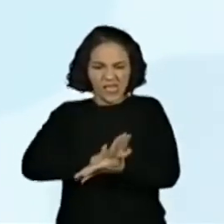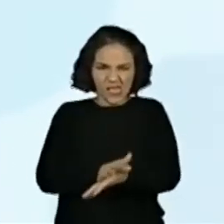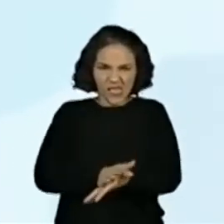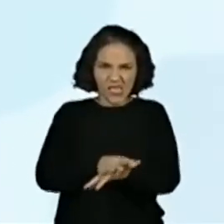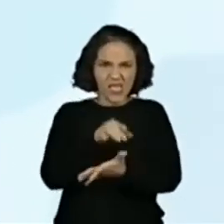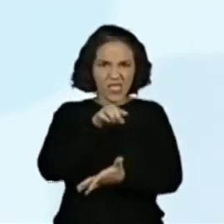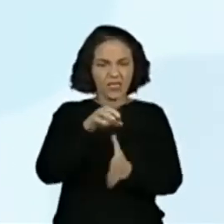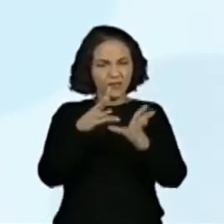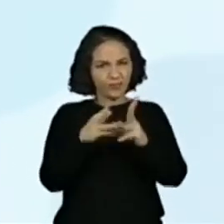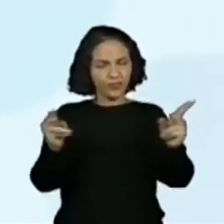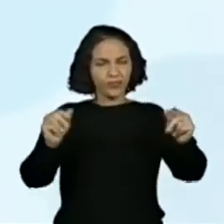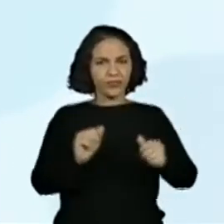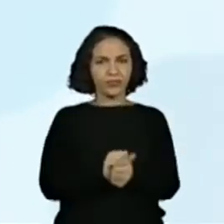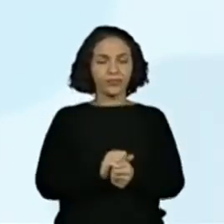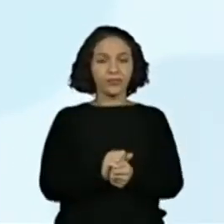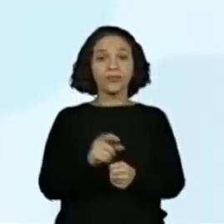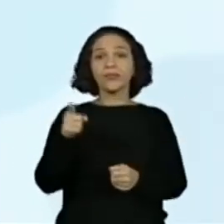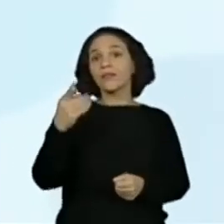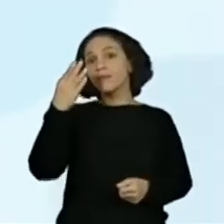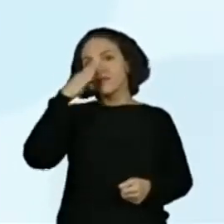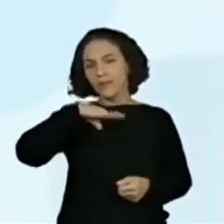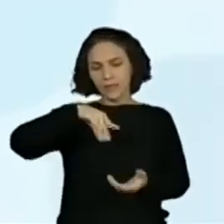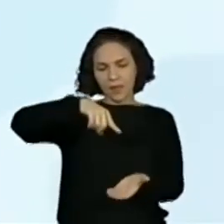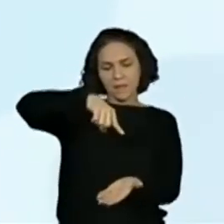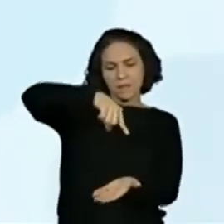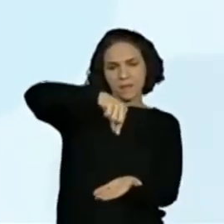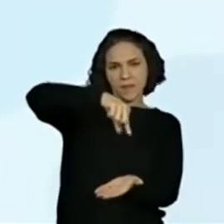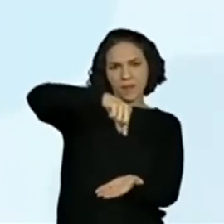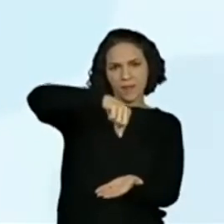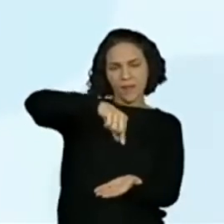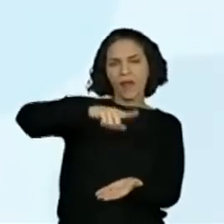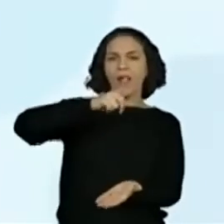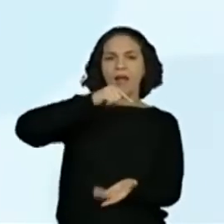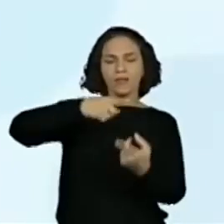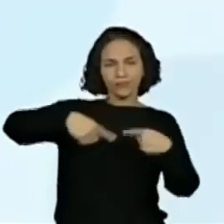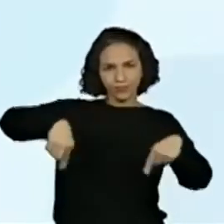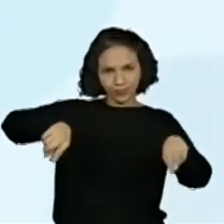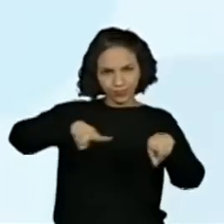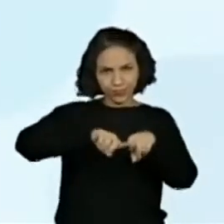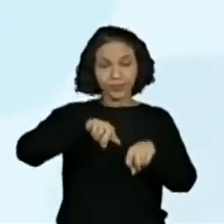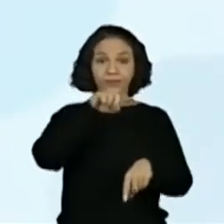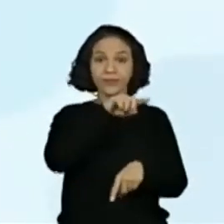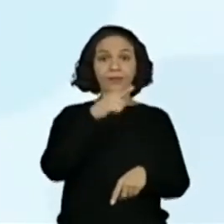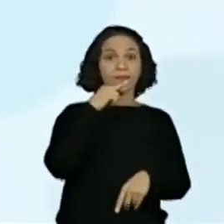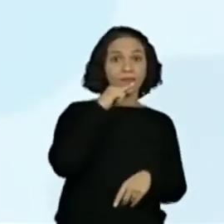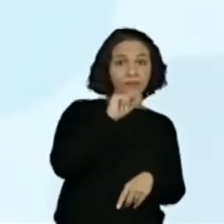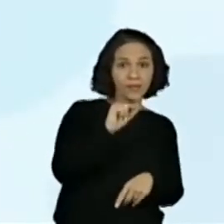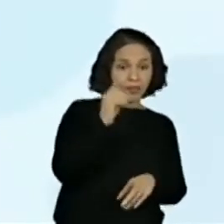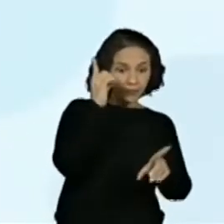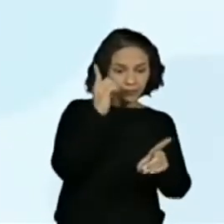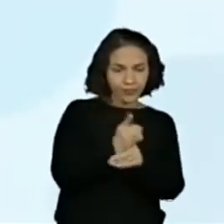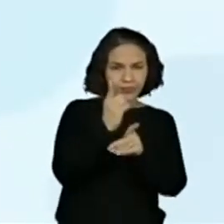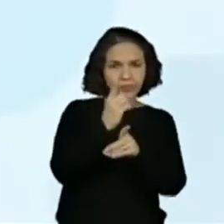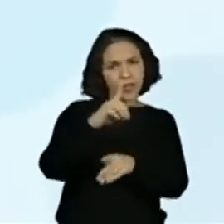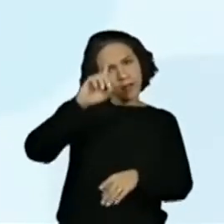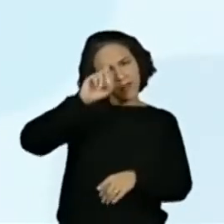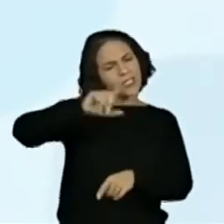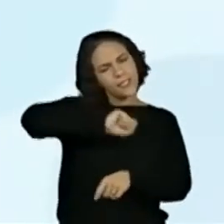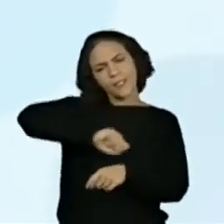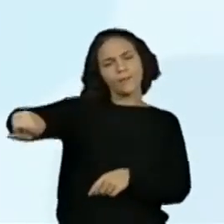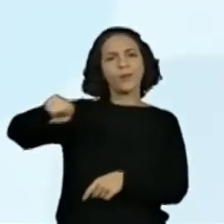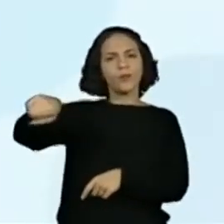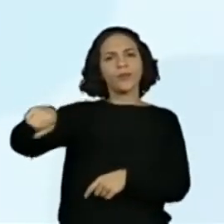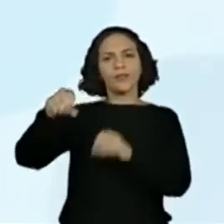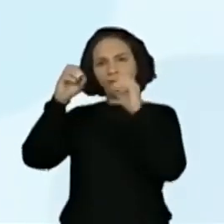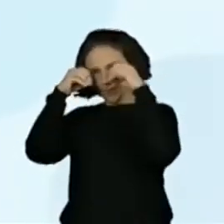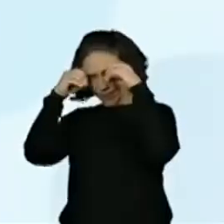Tinta no Lago, Mago Descobre Plano, Mago Pede para o Noturno ir embora. Lembrando, quando você for